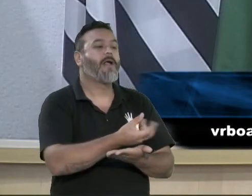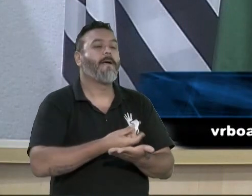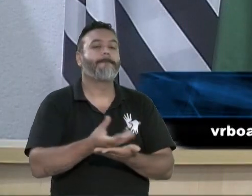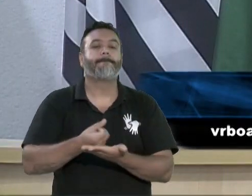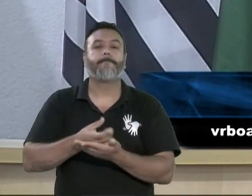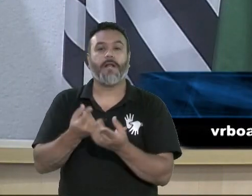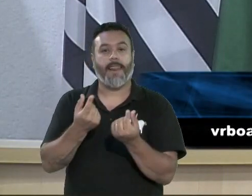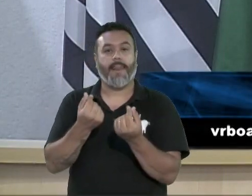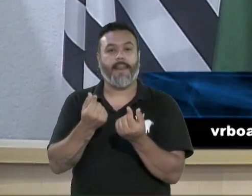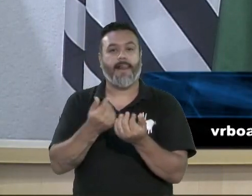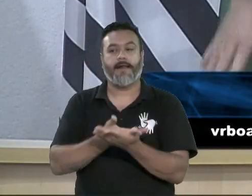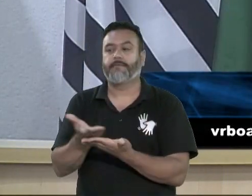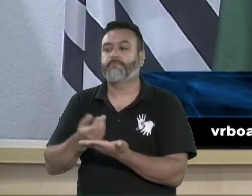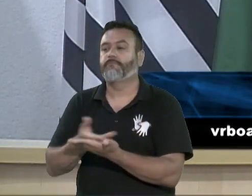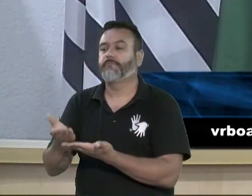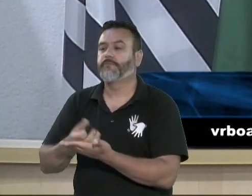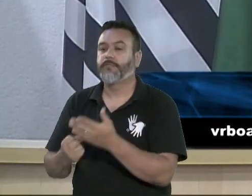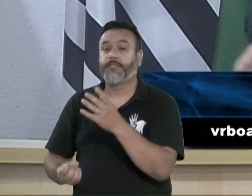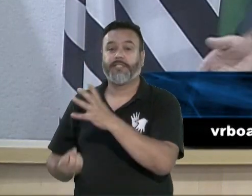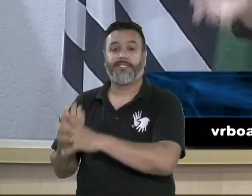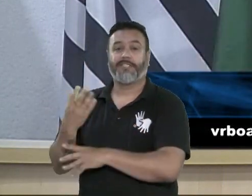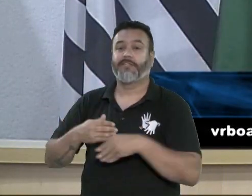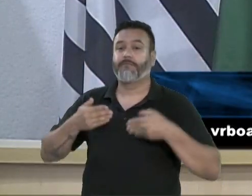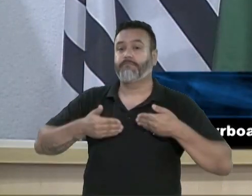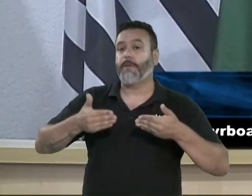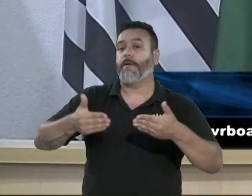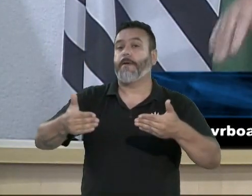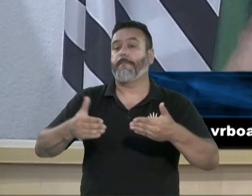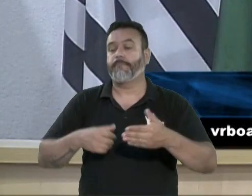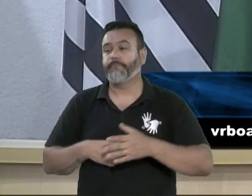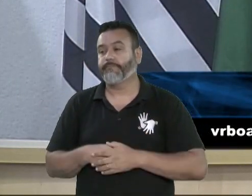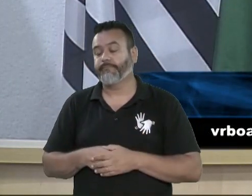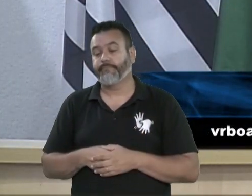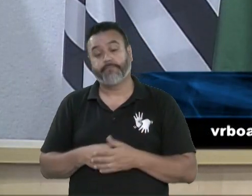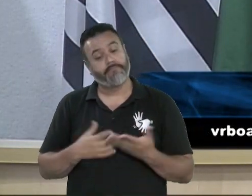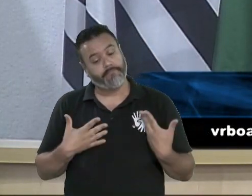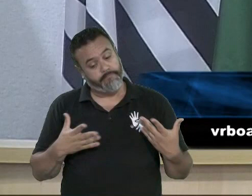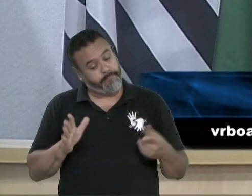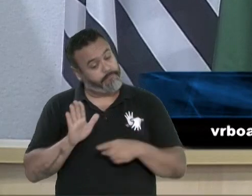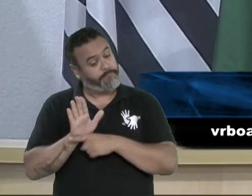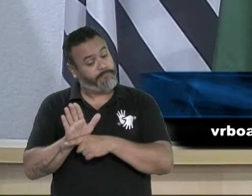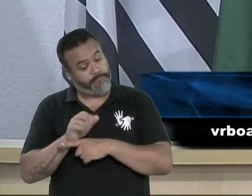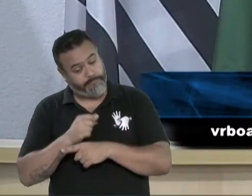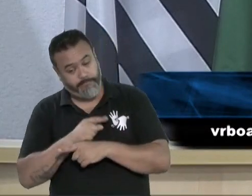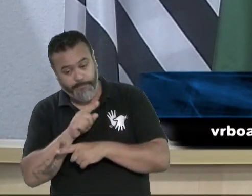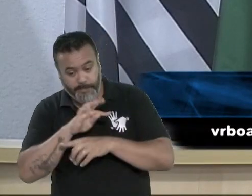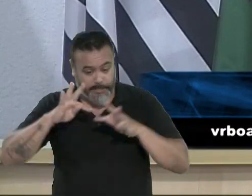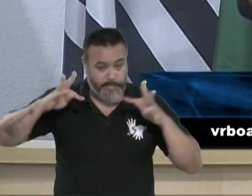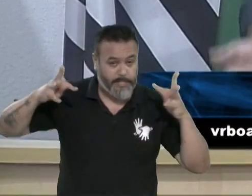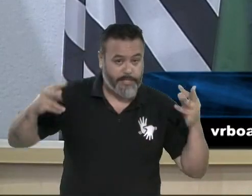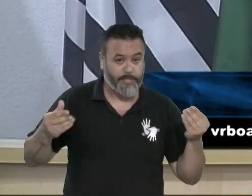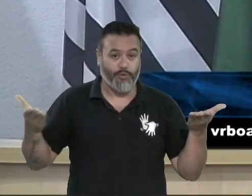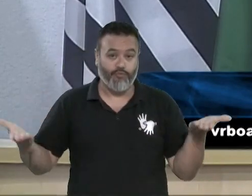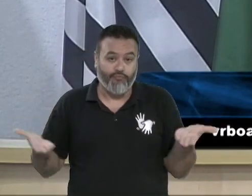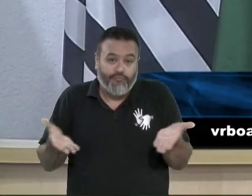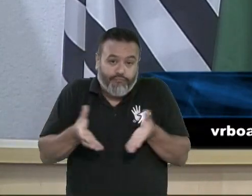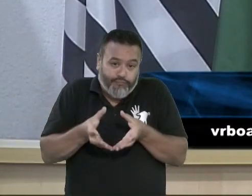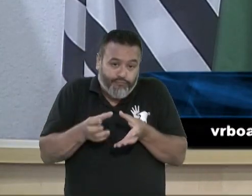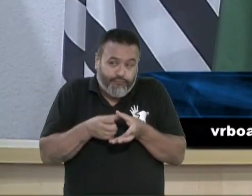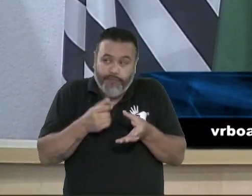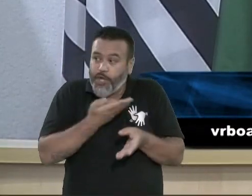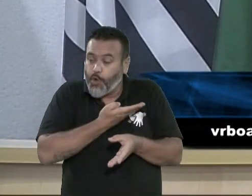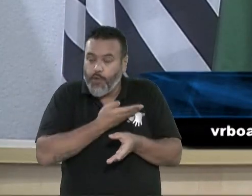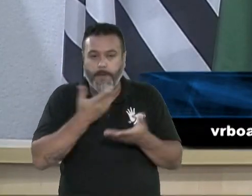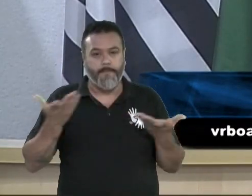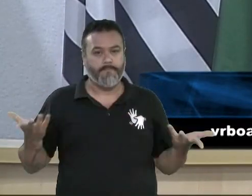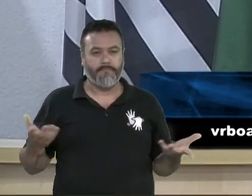O vereador Boanerge destacou a entrega de motos para a área de fiscalização da Prefeitura, viabilizada por emenda parlamentar de sua autoria.